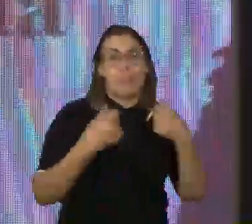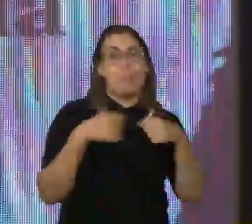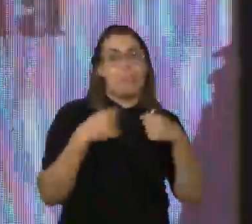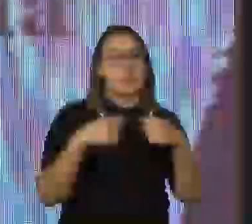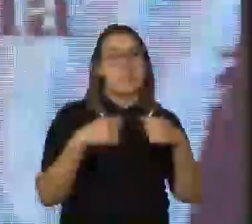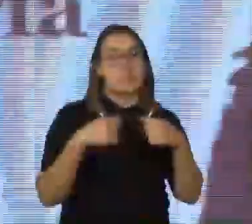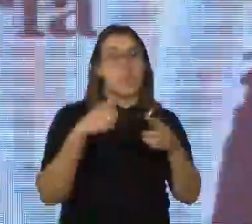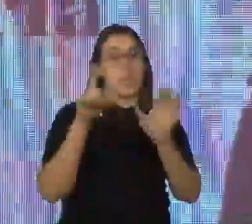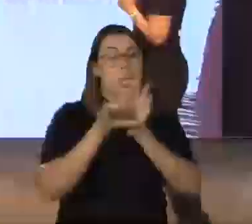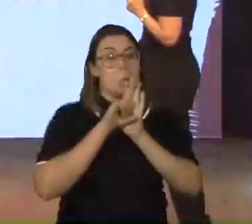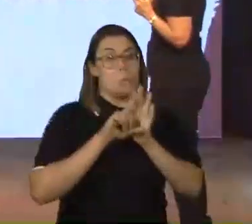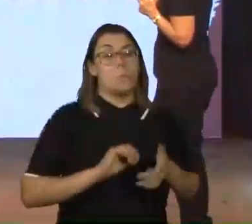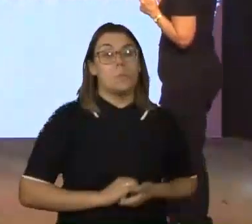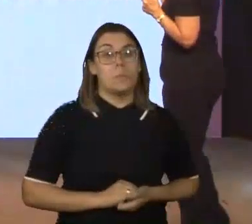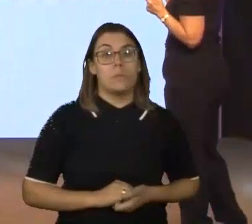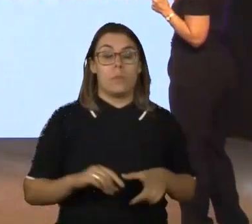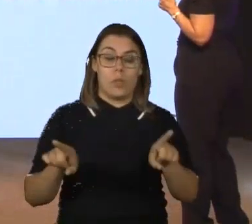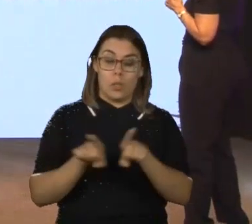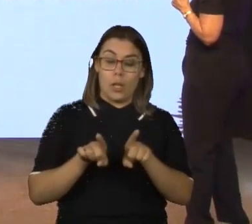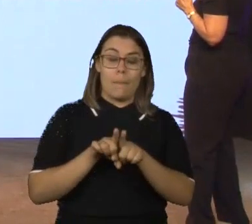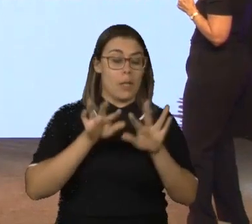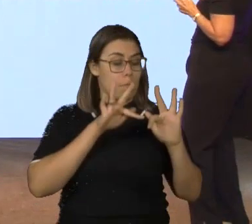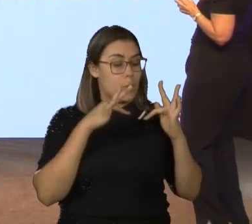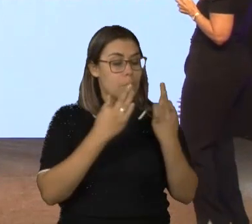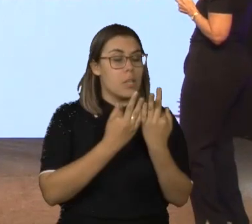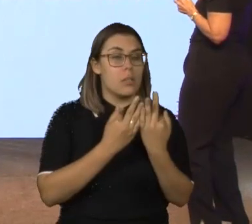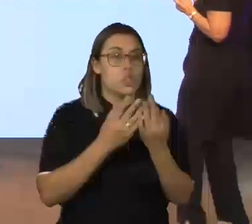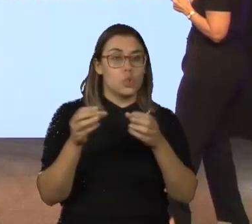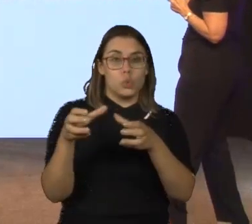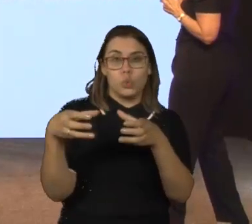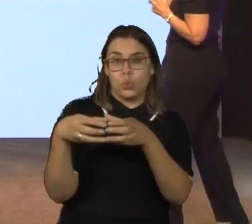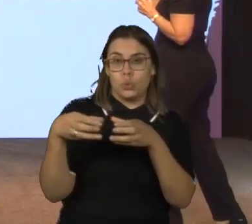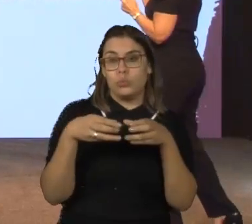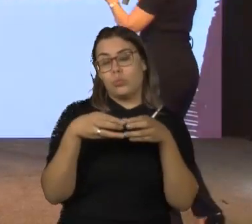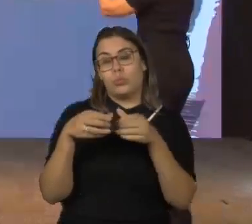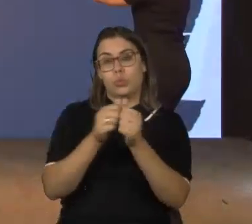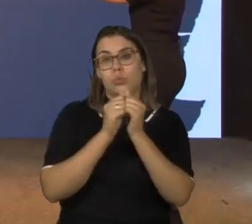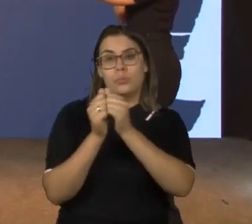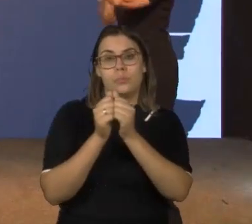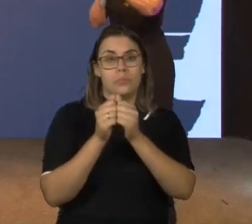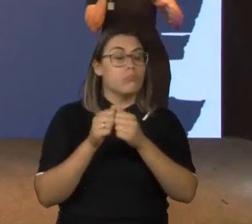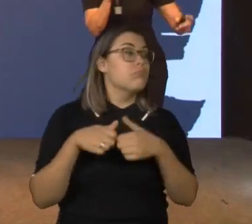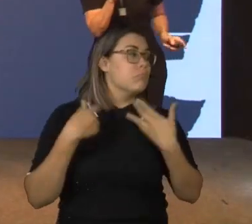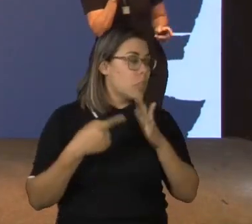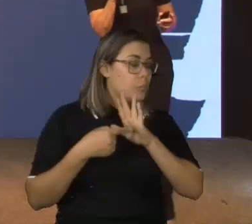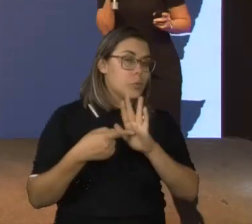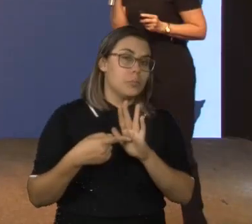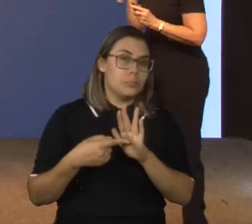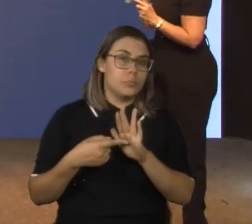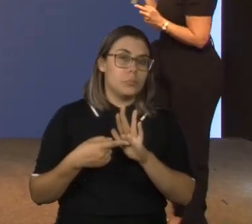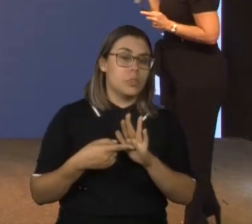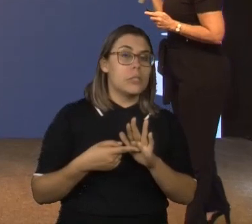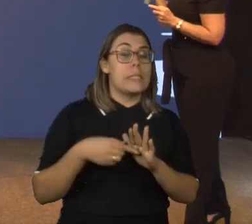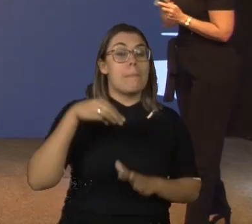pessoa. Está na lei. De exercer o direito à família e convivência familiar comunitária. Posto isso, nós temos alguns